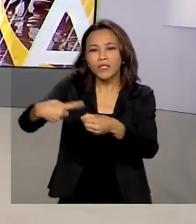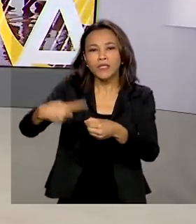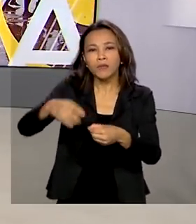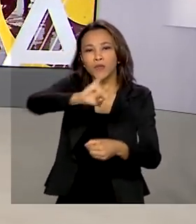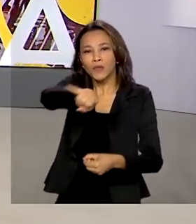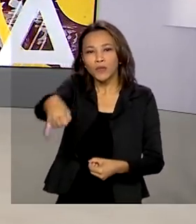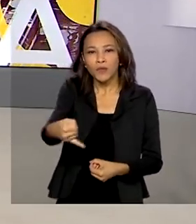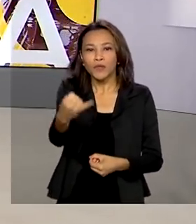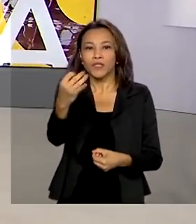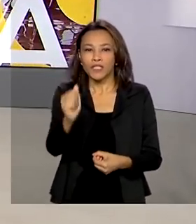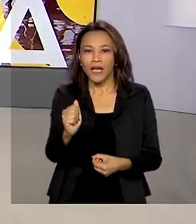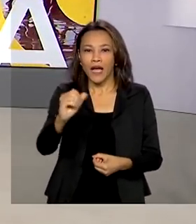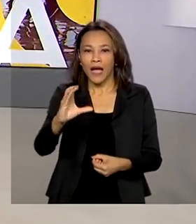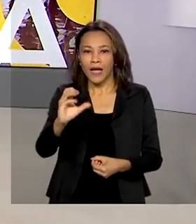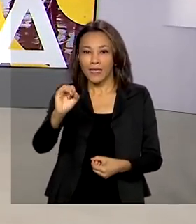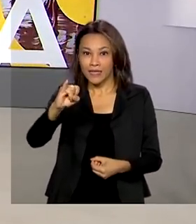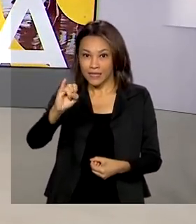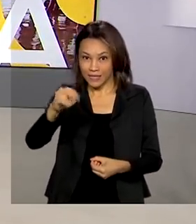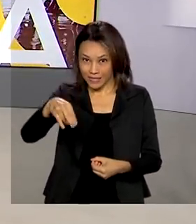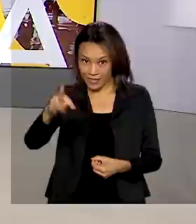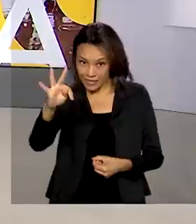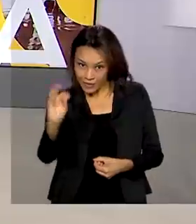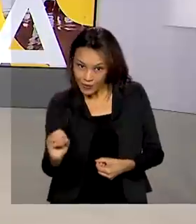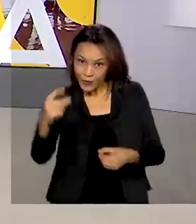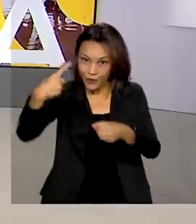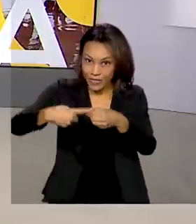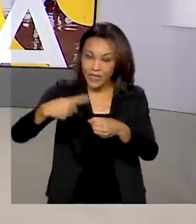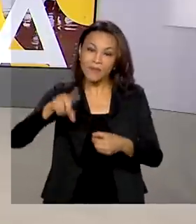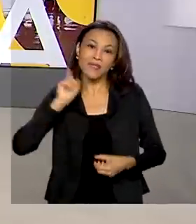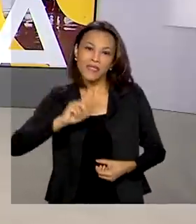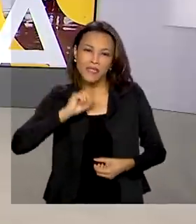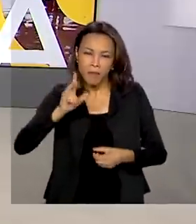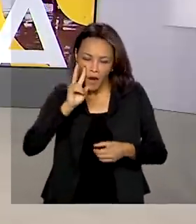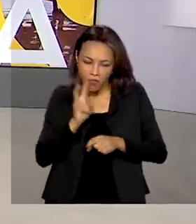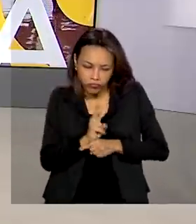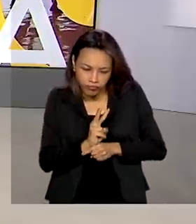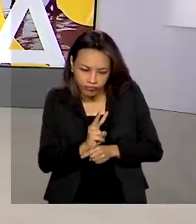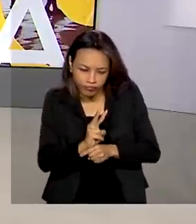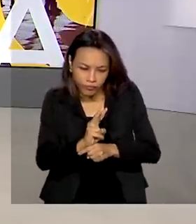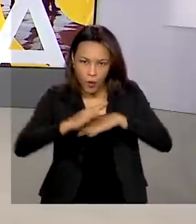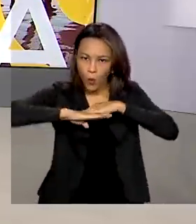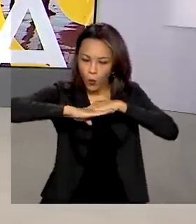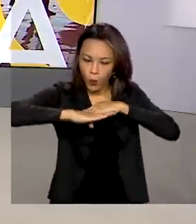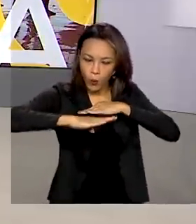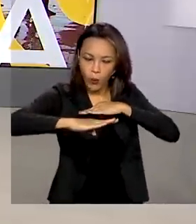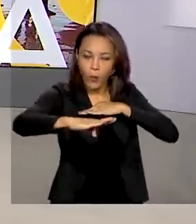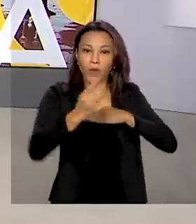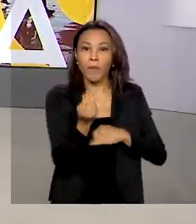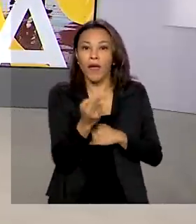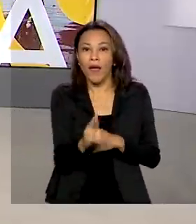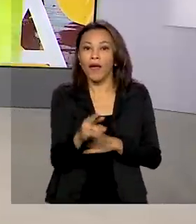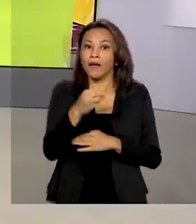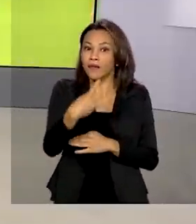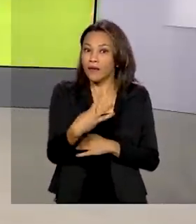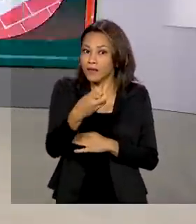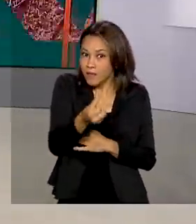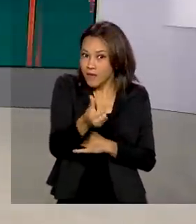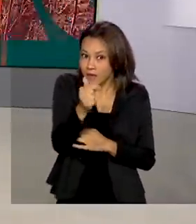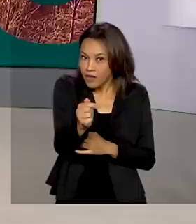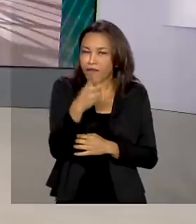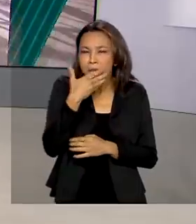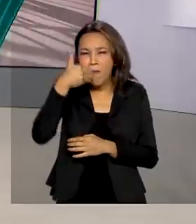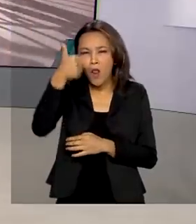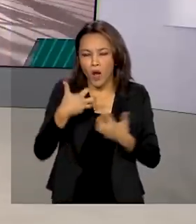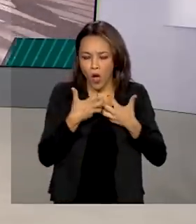Minas Gerais, acompanhar o início dos trabalhos de pavimentação da BR-367. As obras vão melhorar as condições de